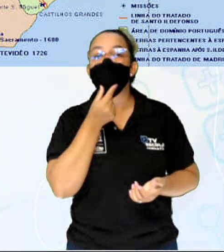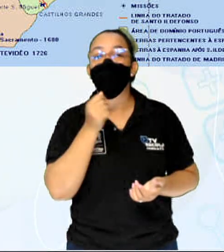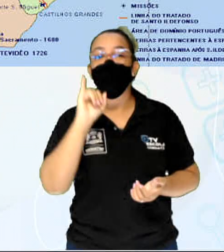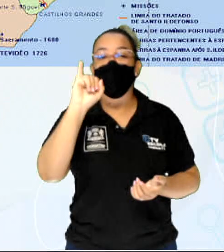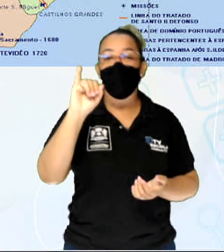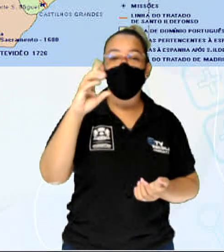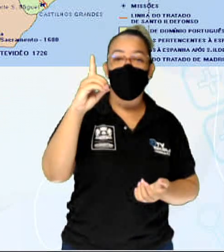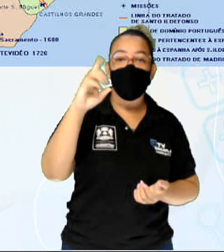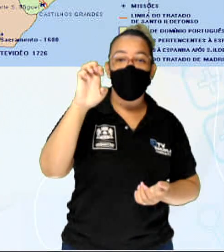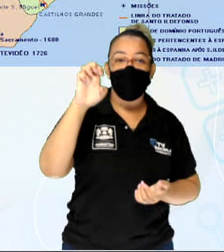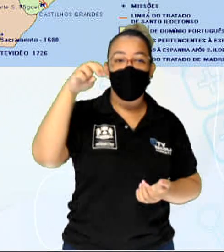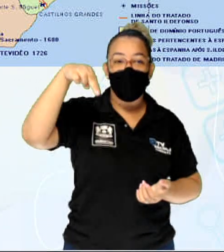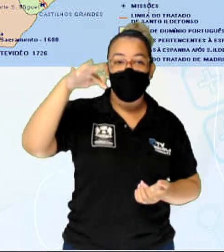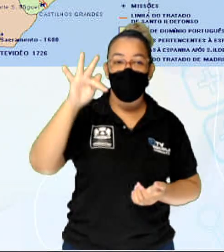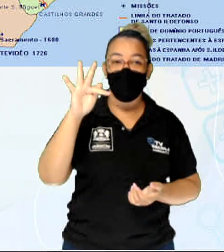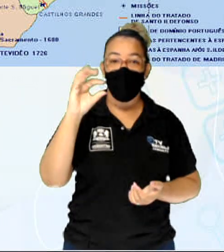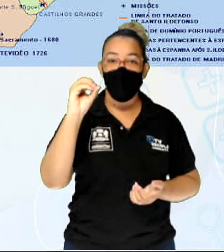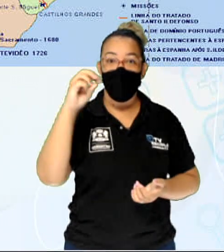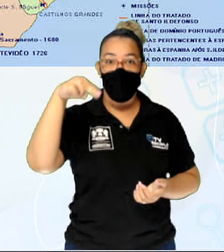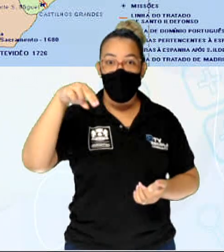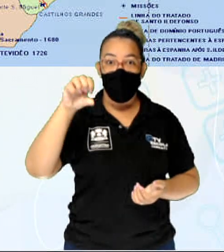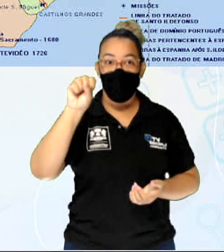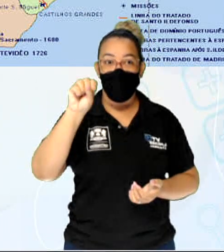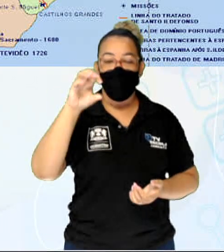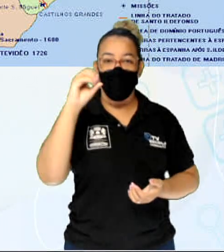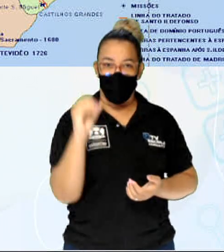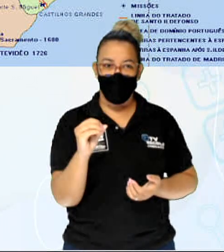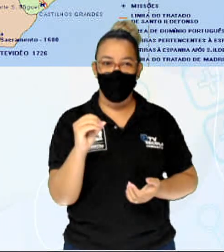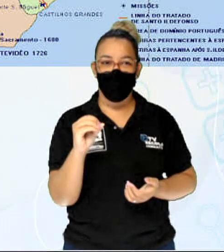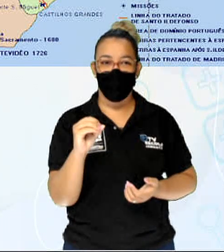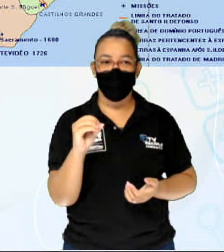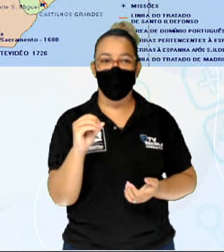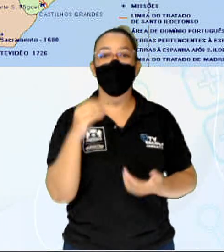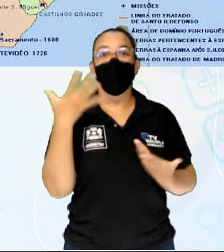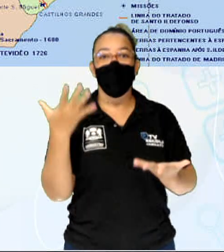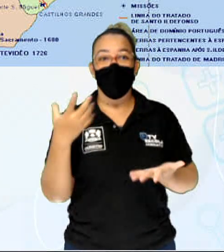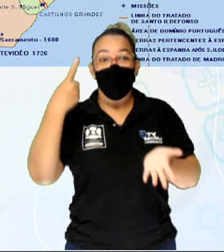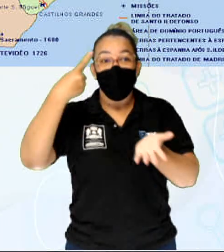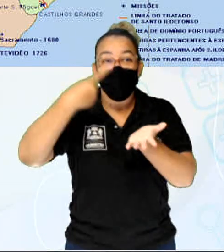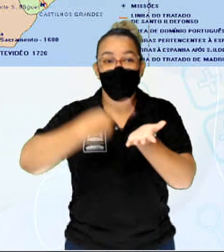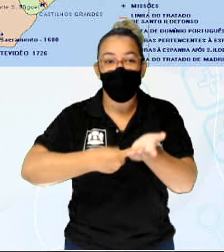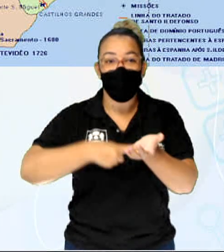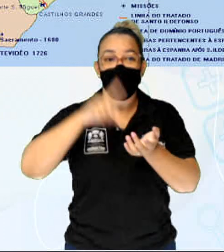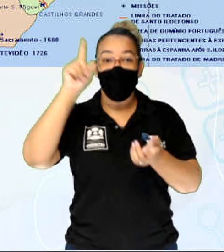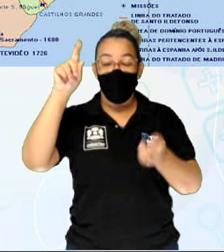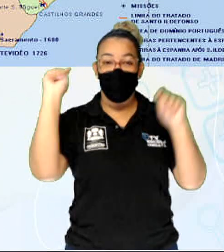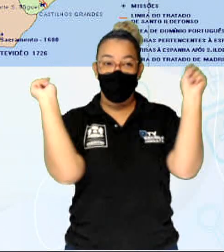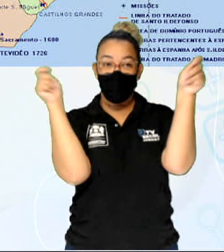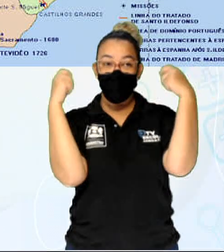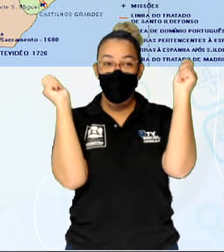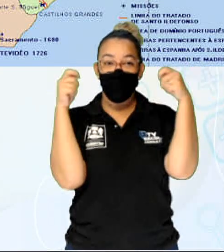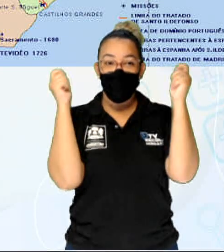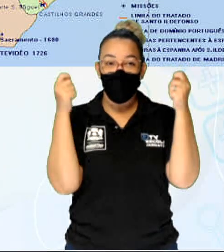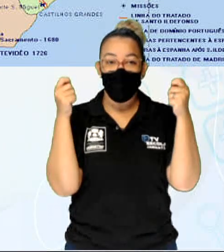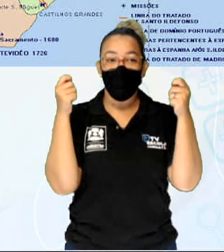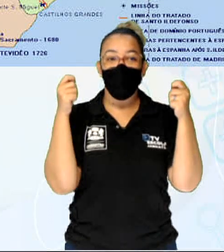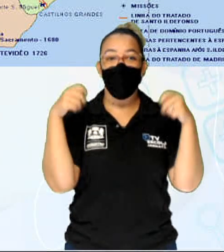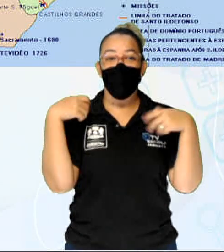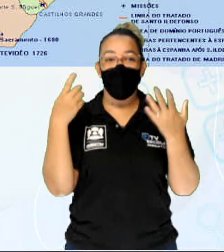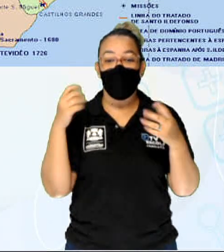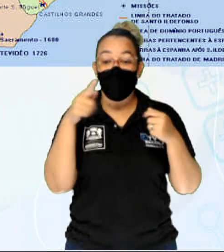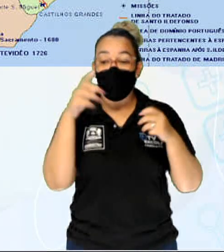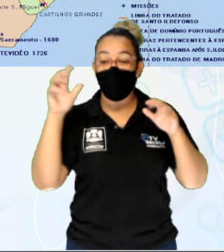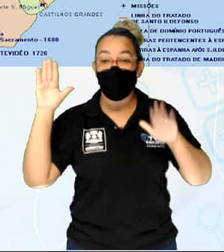e devolve a Portugal a ilha de Santa Catarina, lá no sul do país, ficando com a Espanha, a colônia de Sacramento